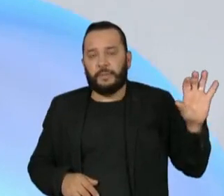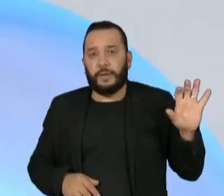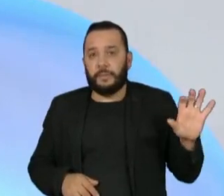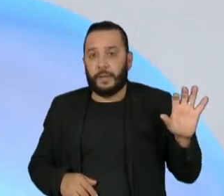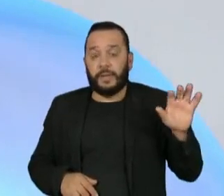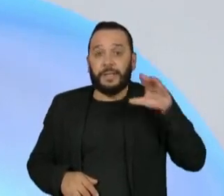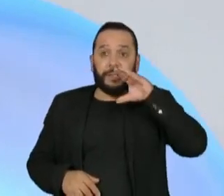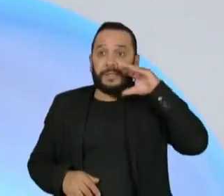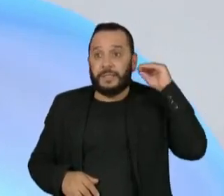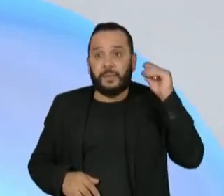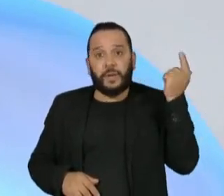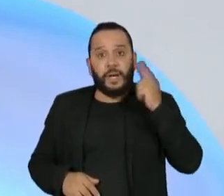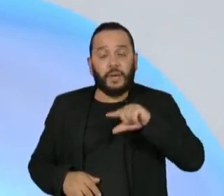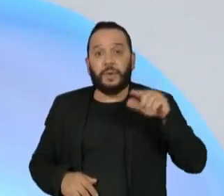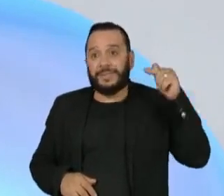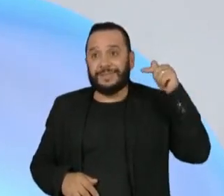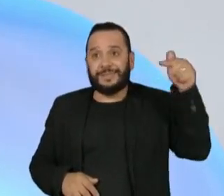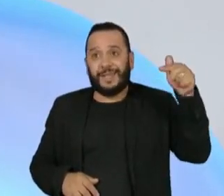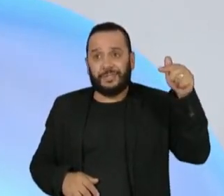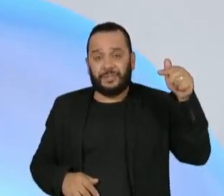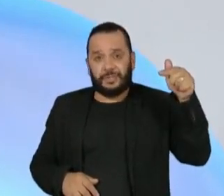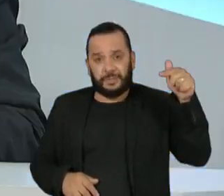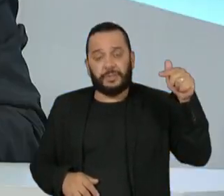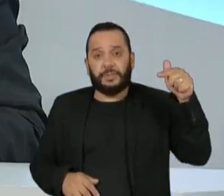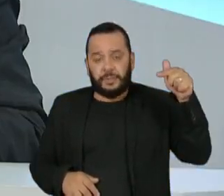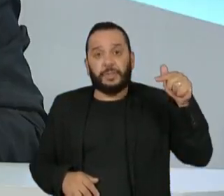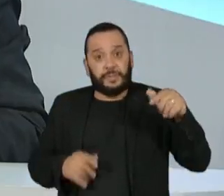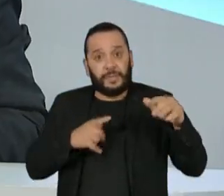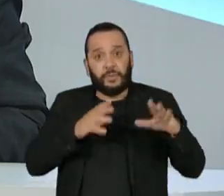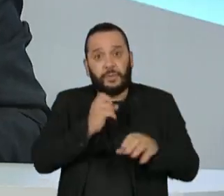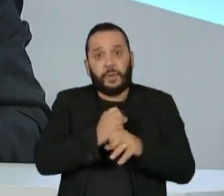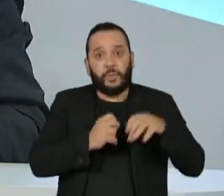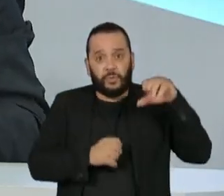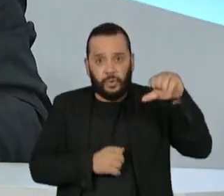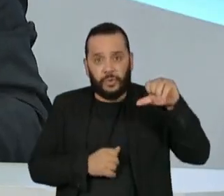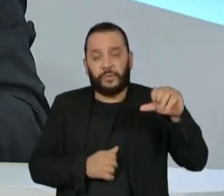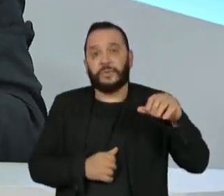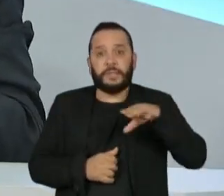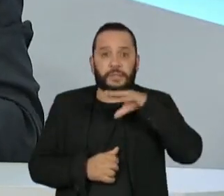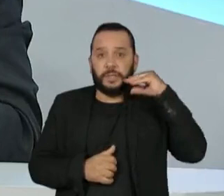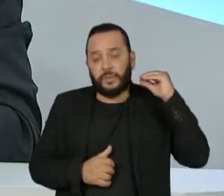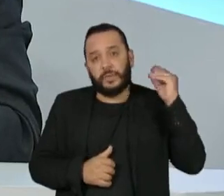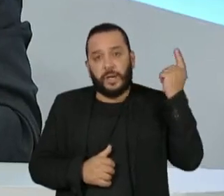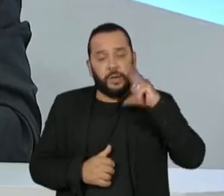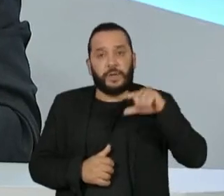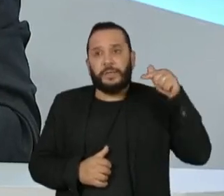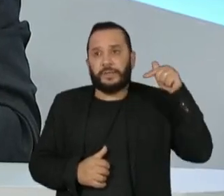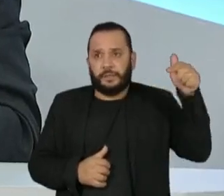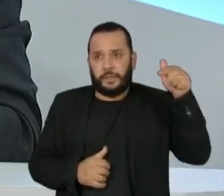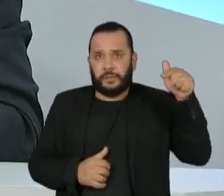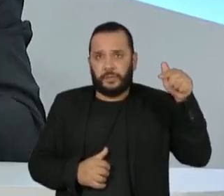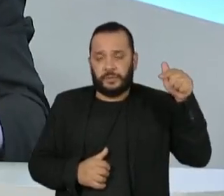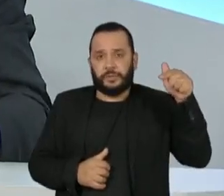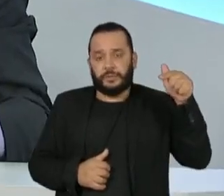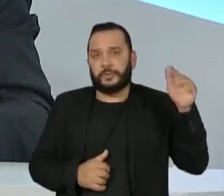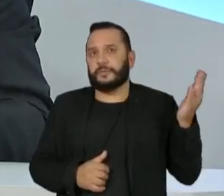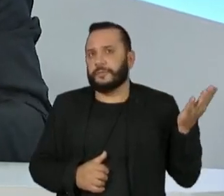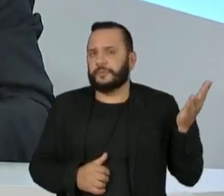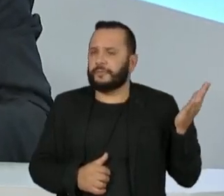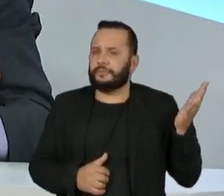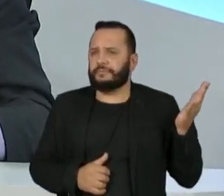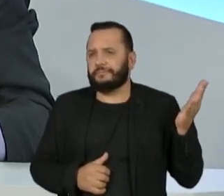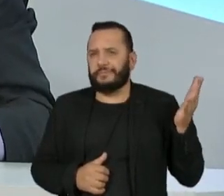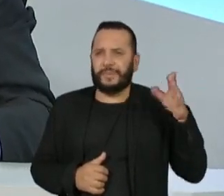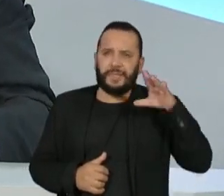7 dos 9 estados, ficou à frente da Simone Tebet, em 7 dos 9 estados. E aí a pergunta, o Ciro